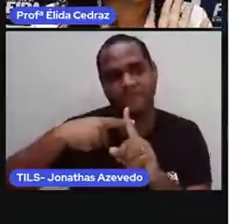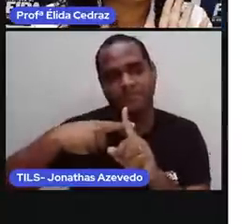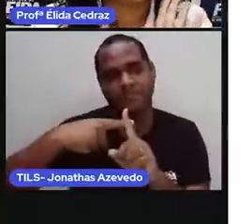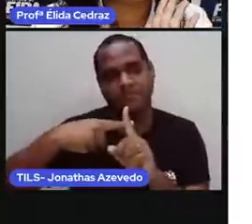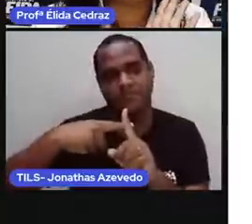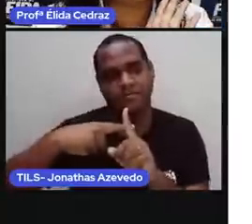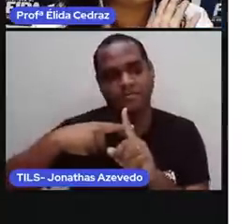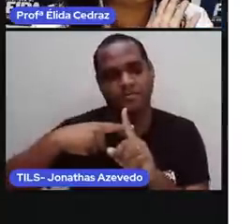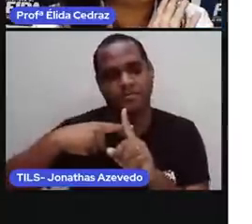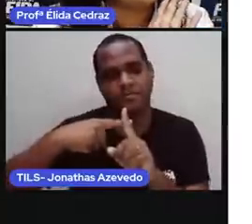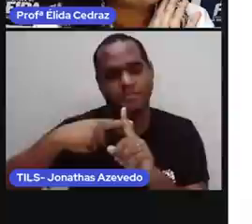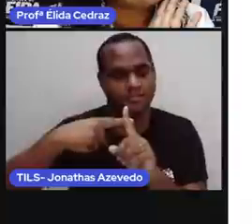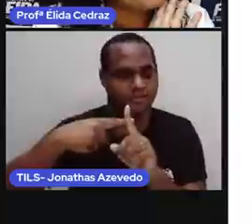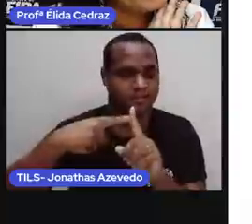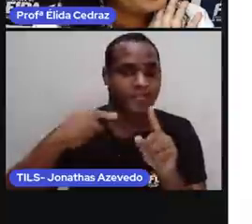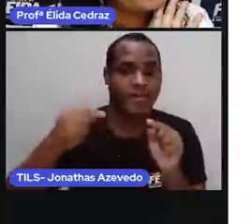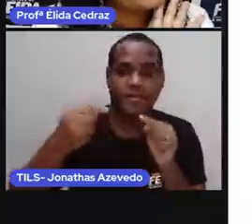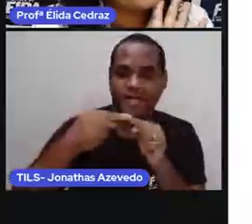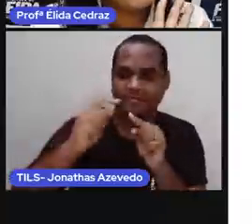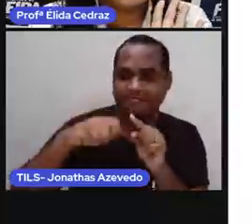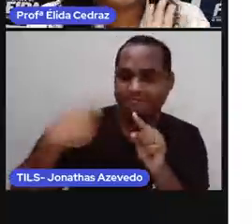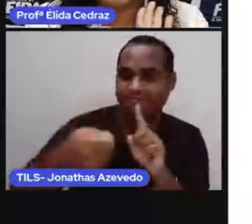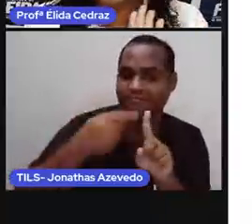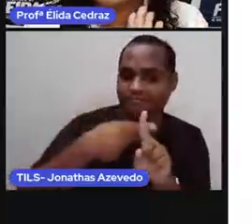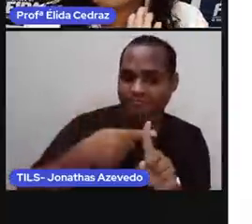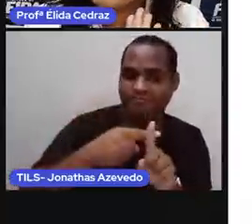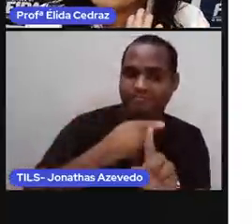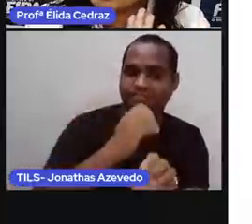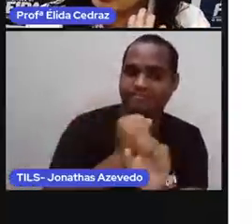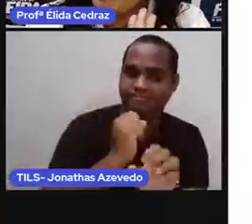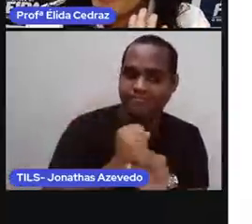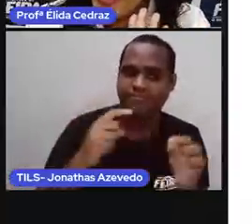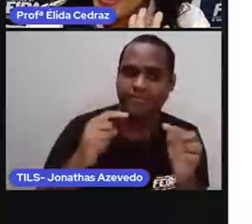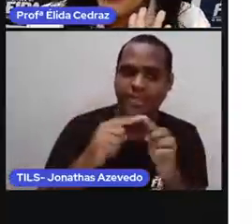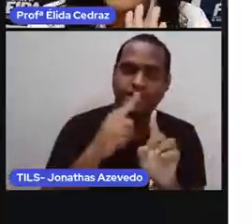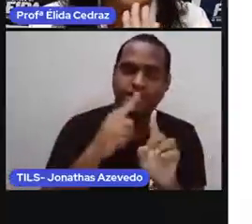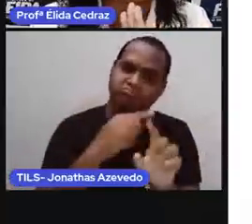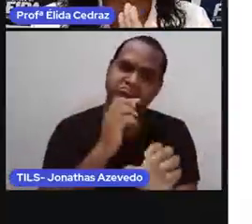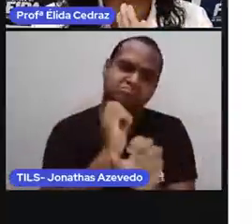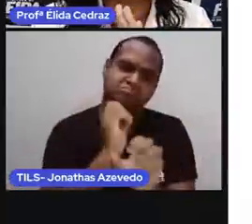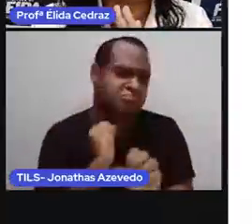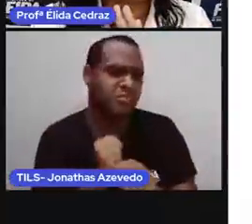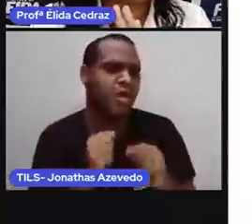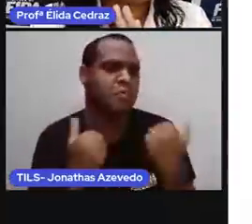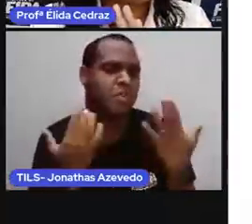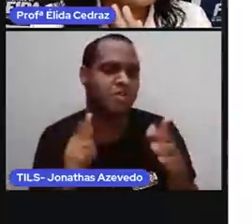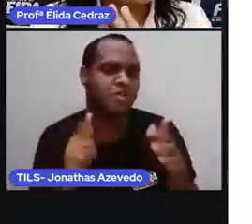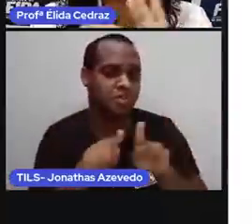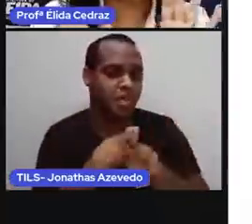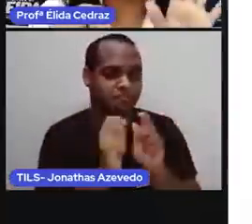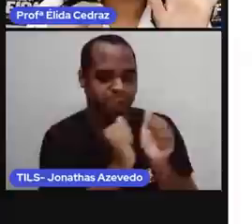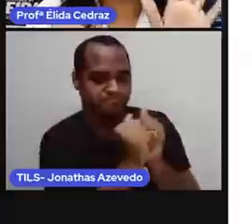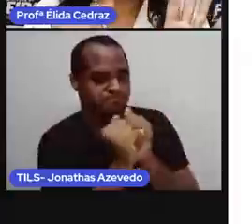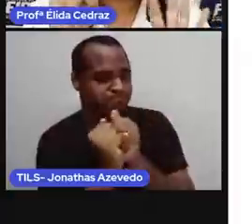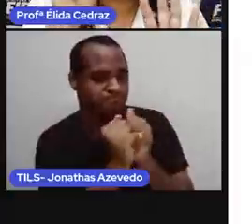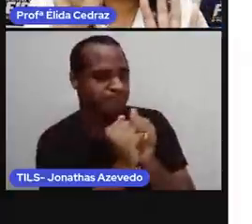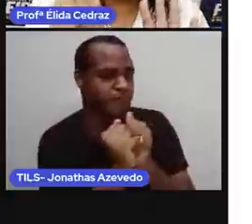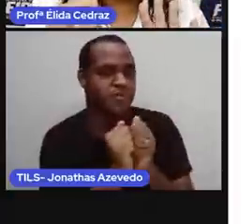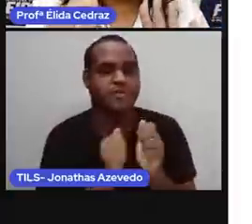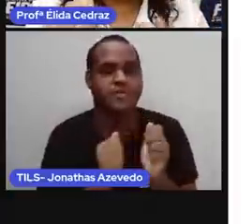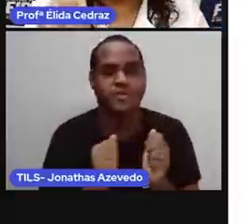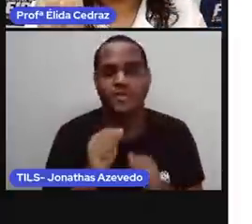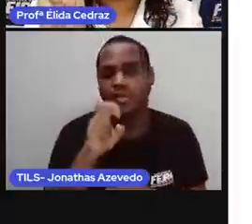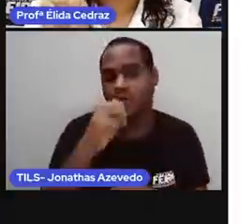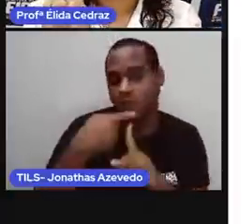a gente chama ele de sinal de mais. E ele serve para somar e para juntar. Cinco